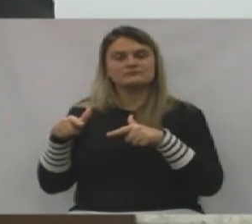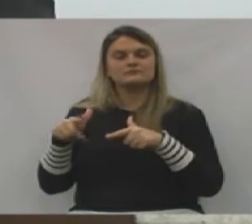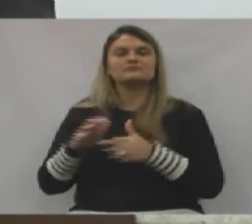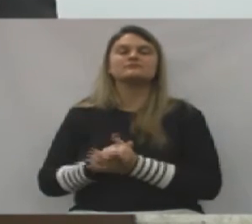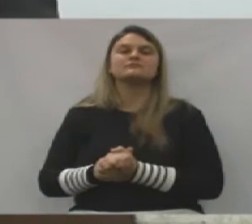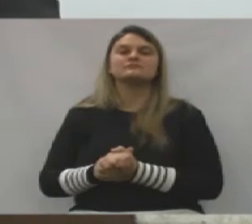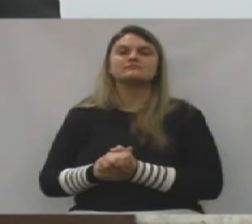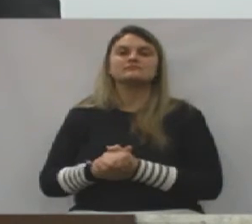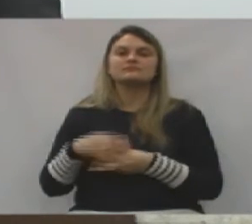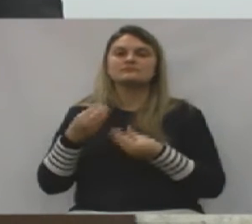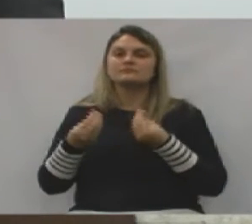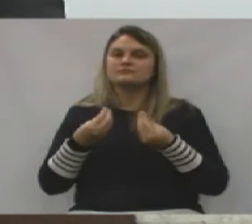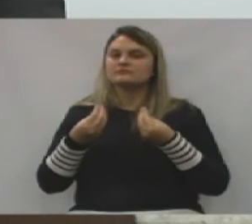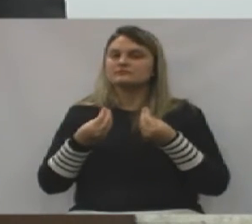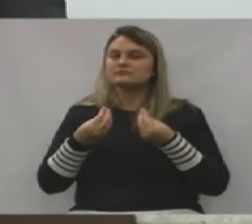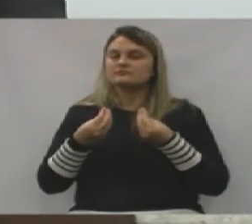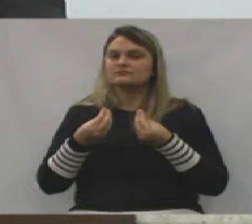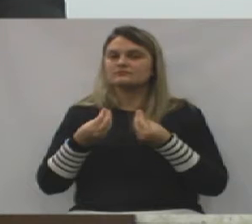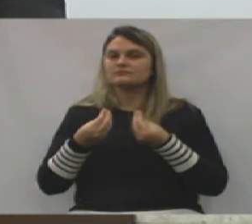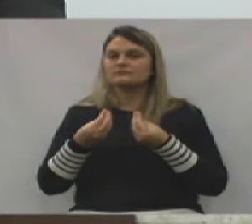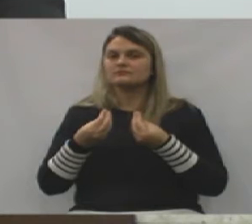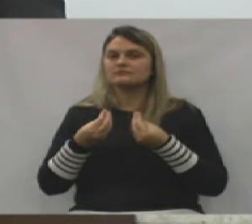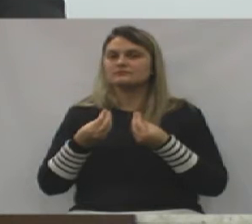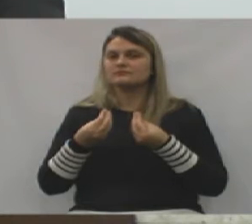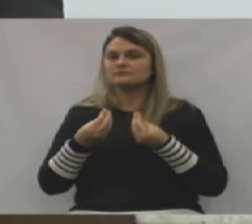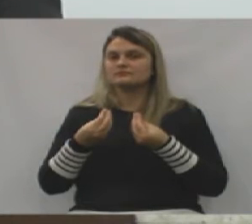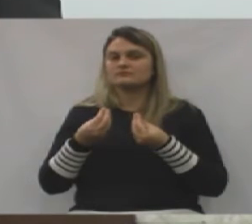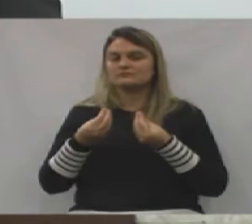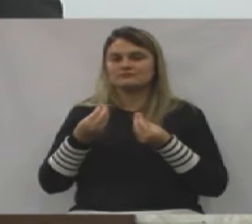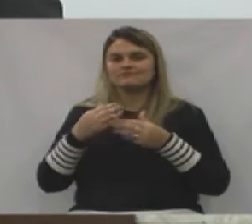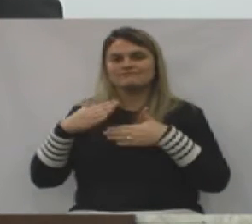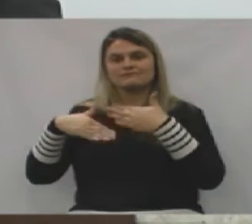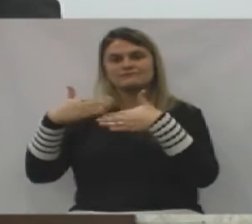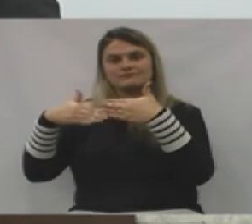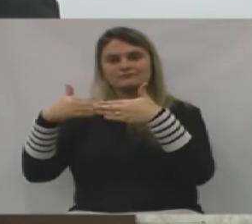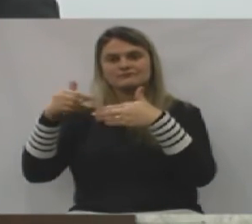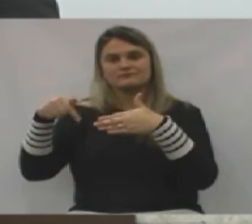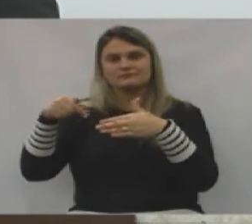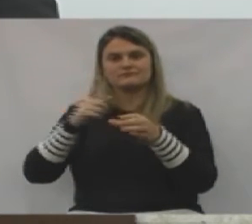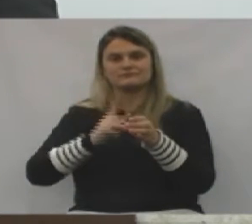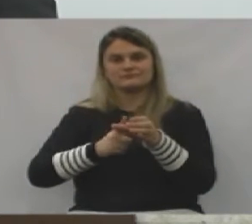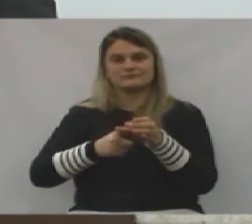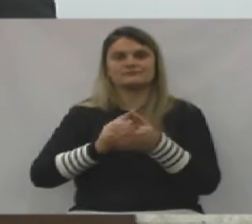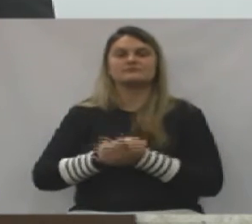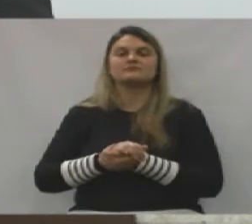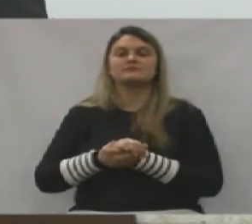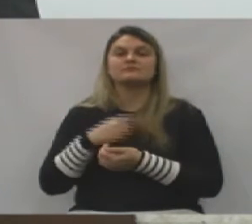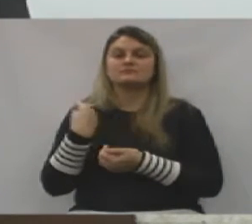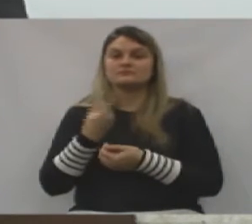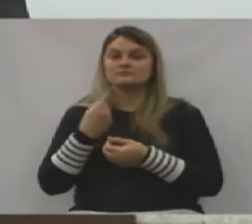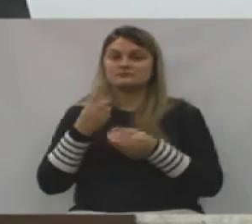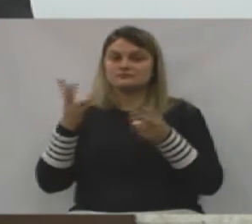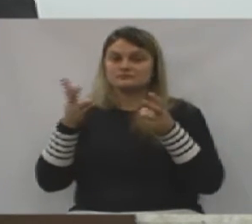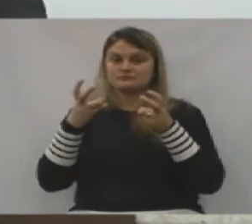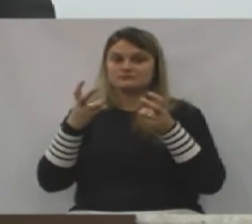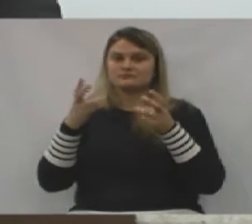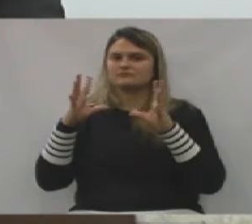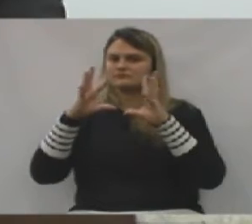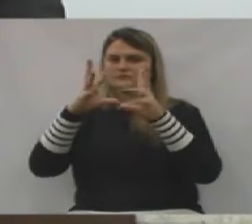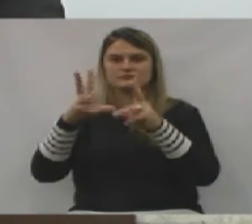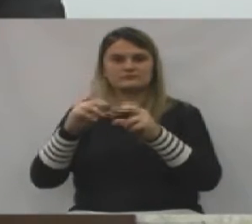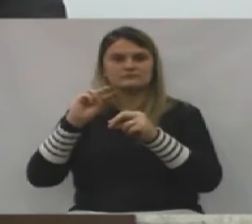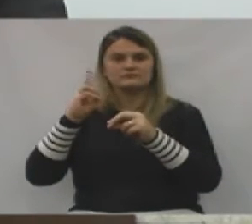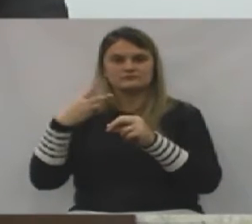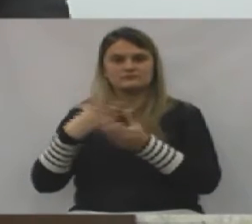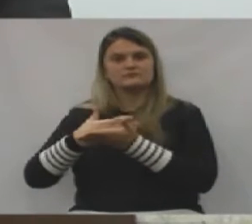juntos no sentido de desenvolver esta cidade. E nós viemos, todos nós